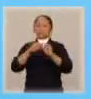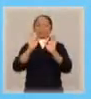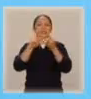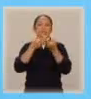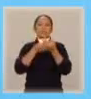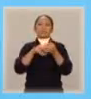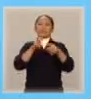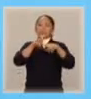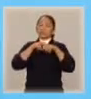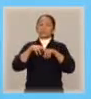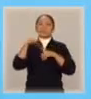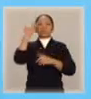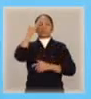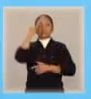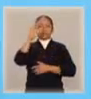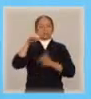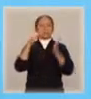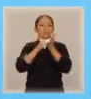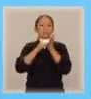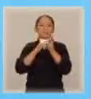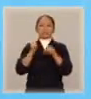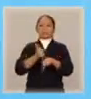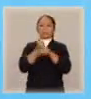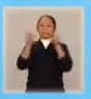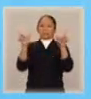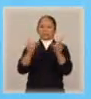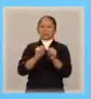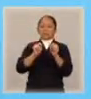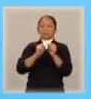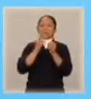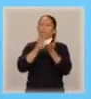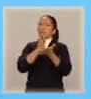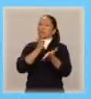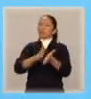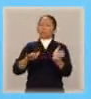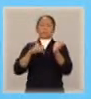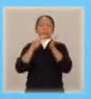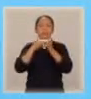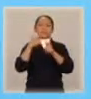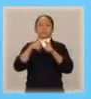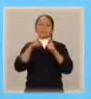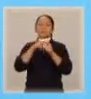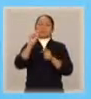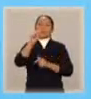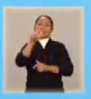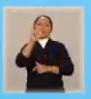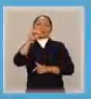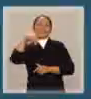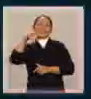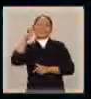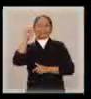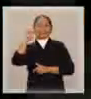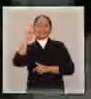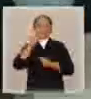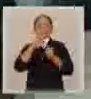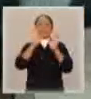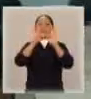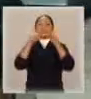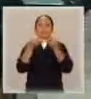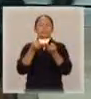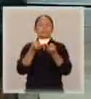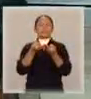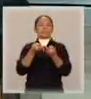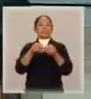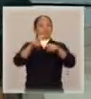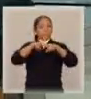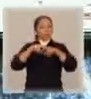esta é a forma mais eficaz de reduzir drasticamente os casos de alienação parental. Não foi por